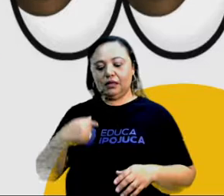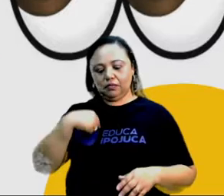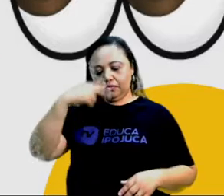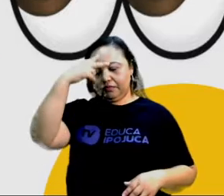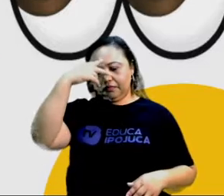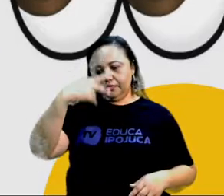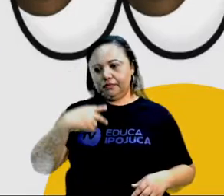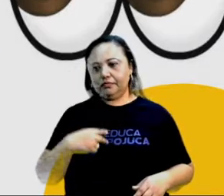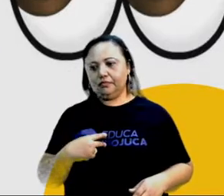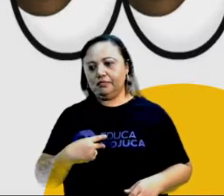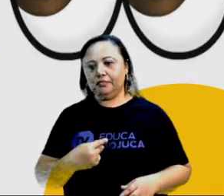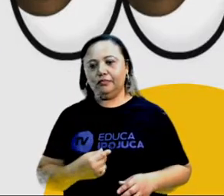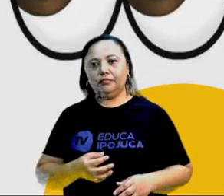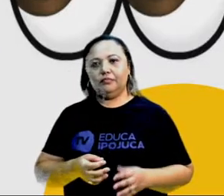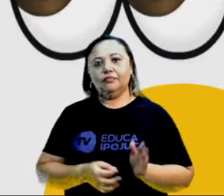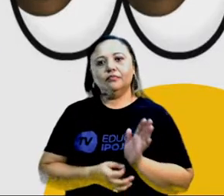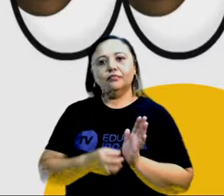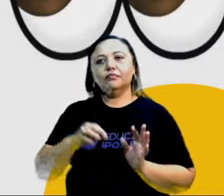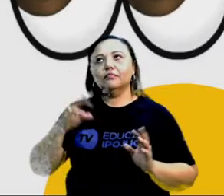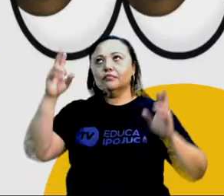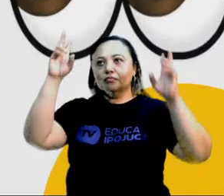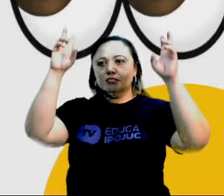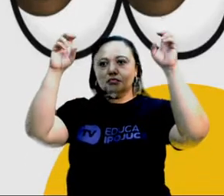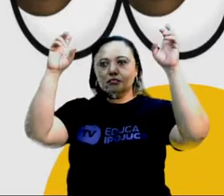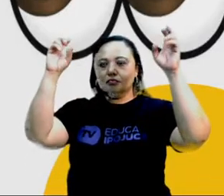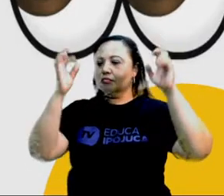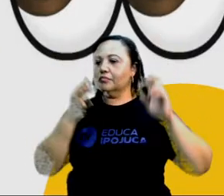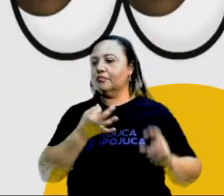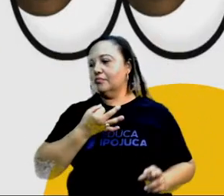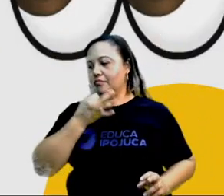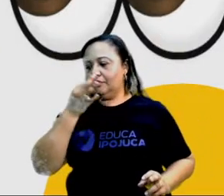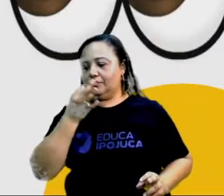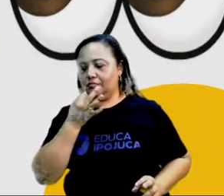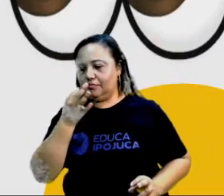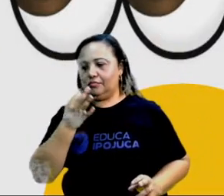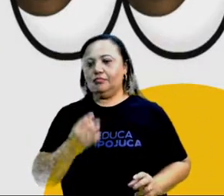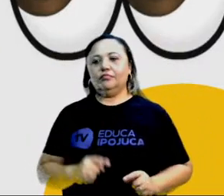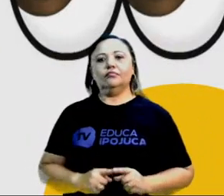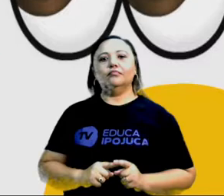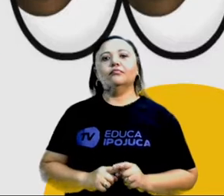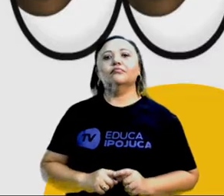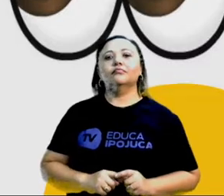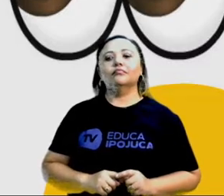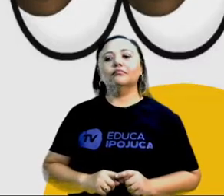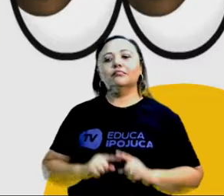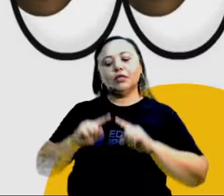e crítico sobre um fato polêmico ou da realidade atual.